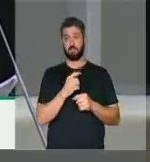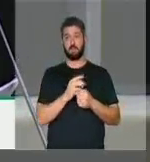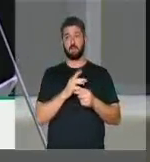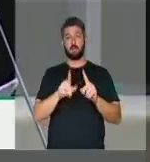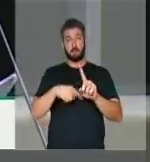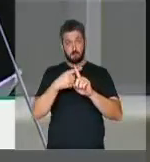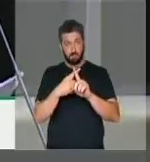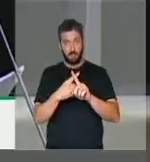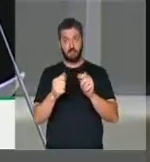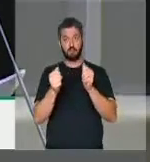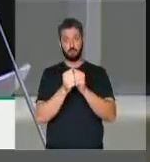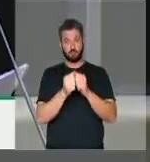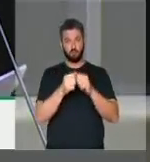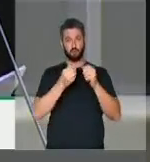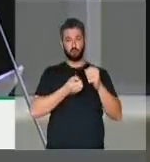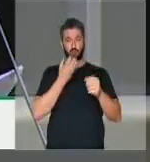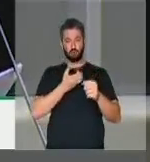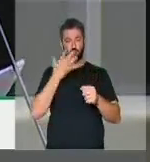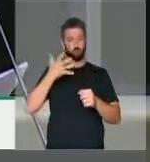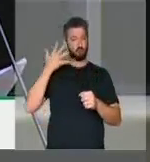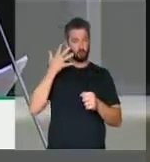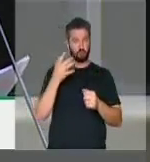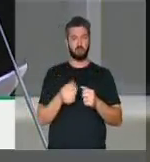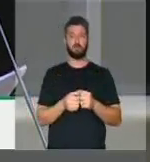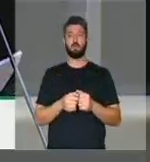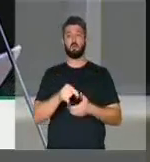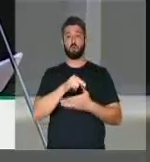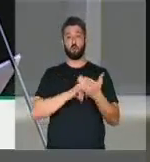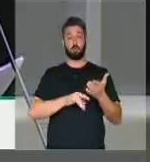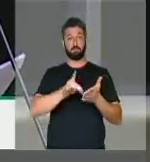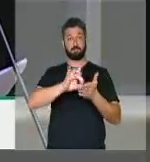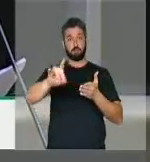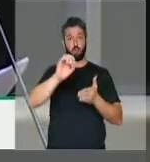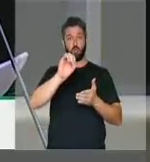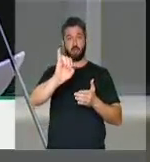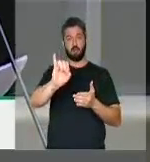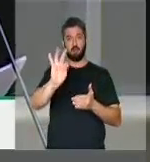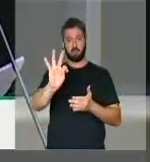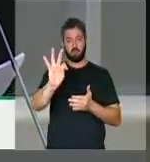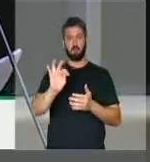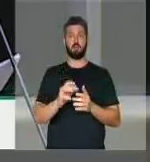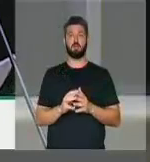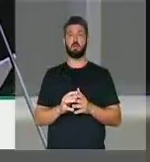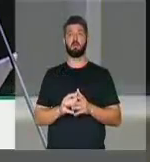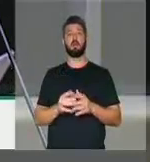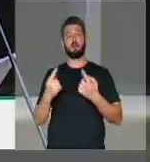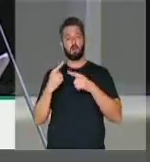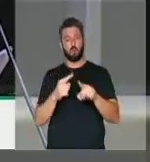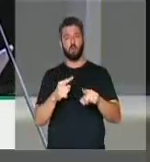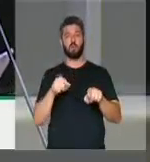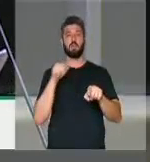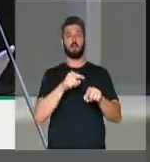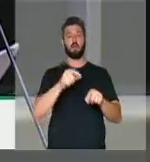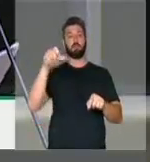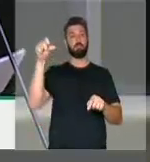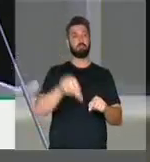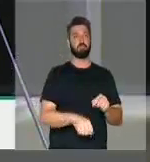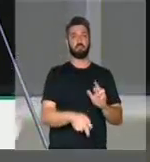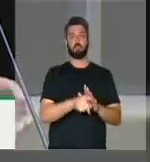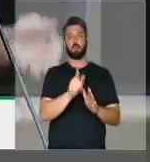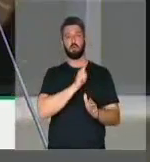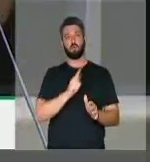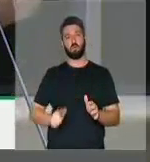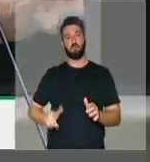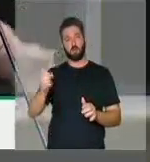anexo a esse pequeno discurso, a nota de repúdio da OIT, a mais esse retrocesso do